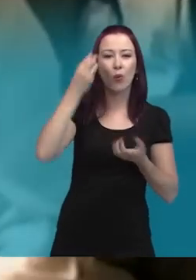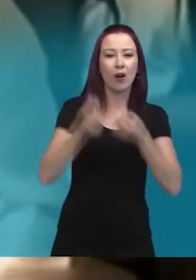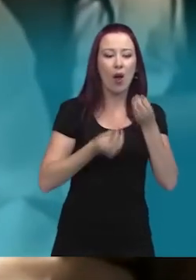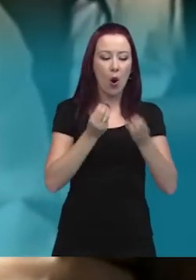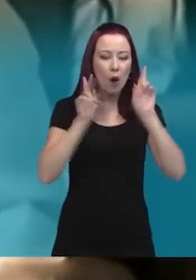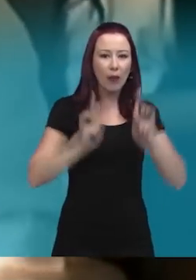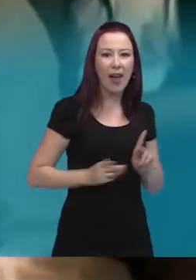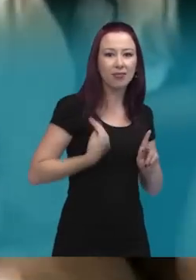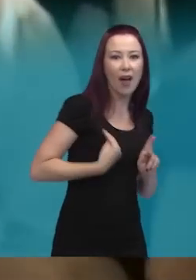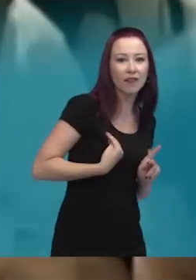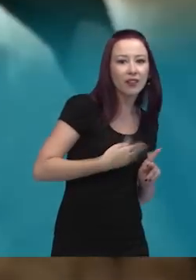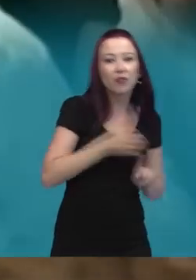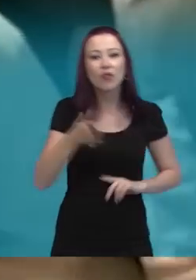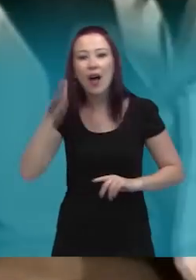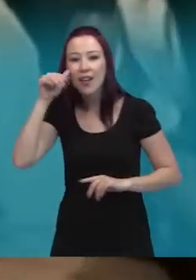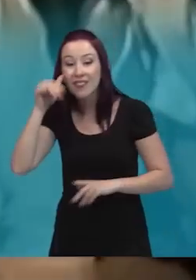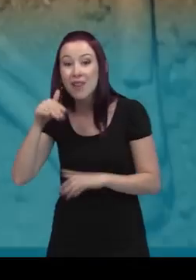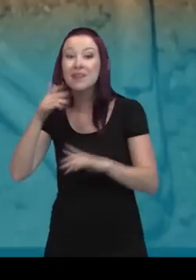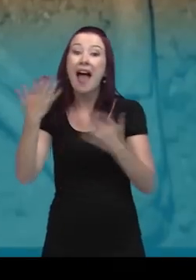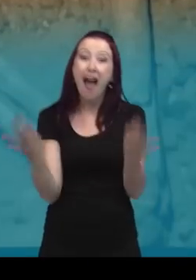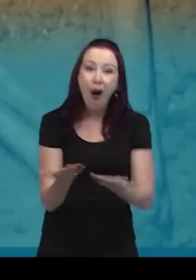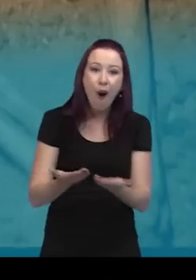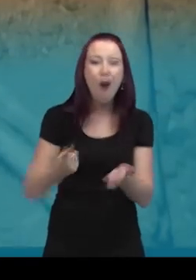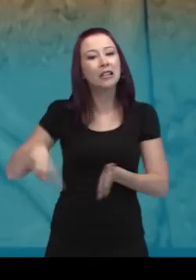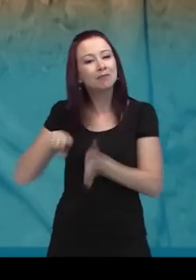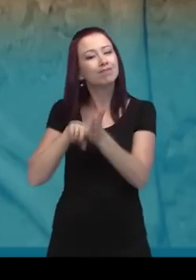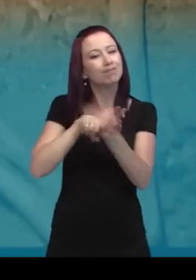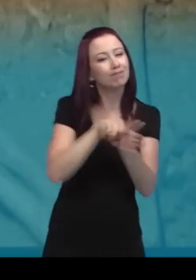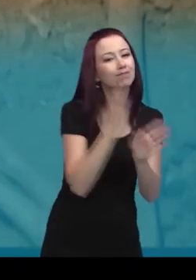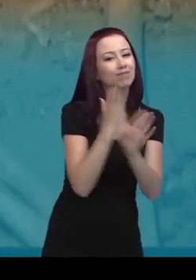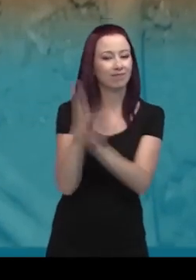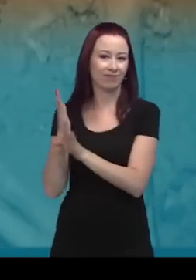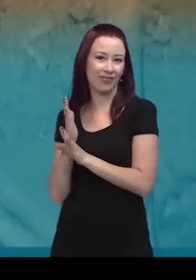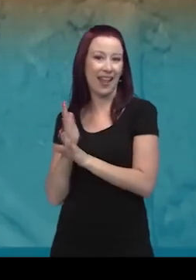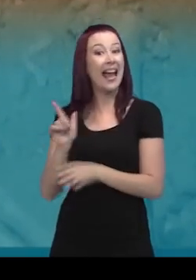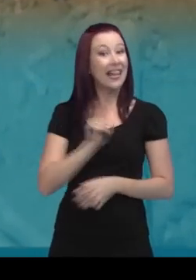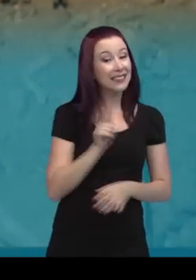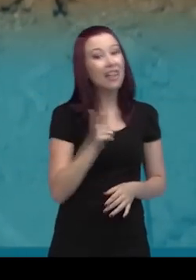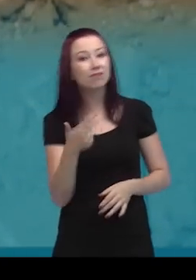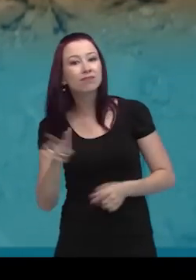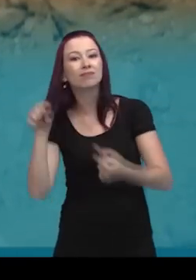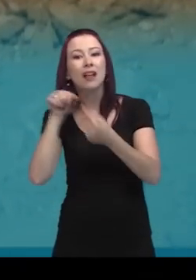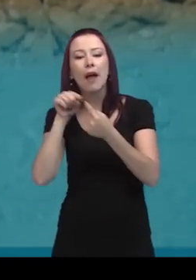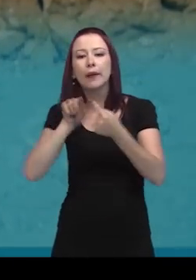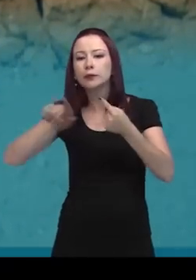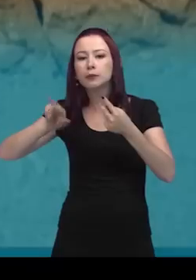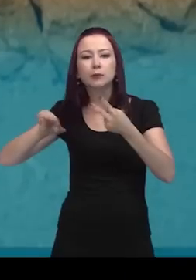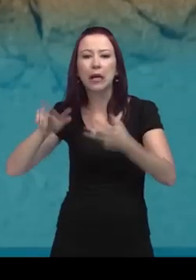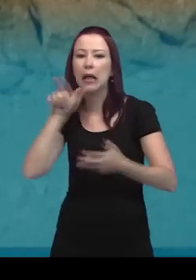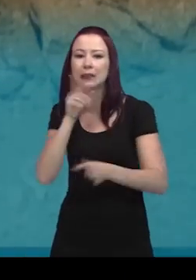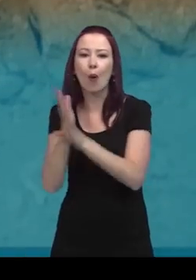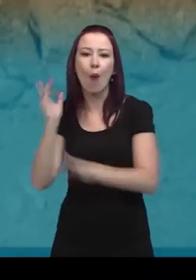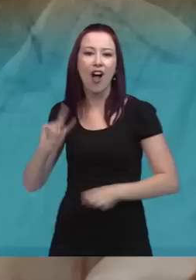falecimento. E agora a gente está escavando e encontrando isso. Existe uma intencionalidade por trás do sepultamento que, nas outras categorias do material arqueológico, você não